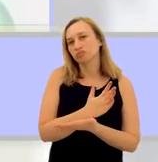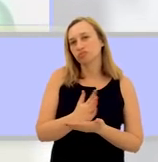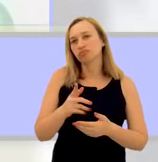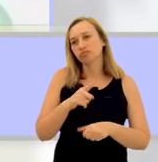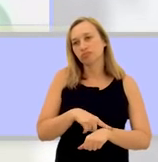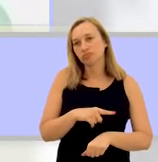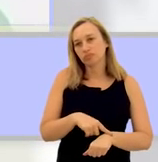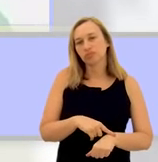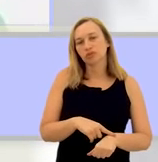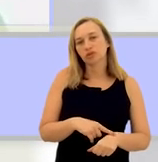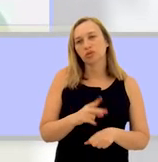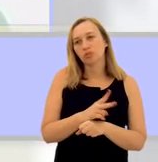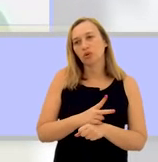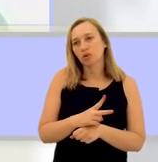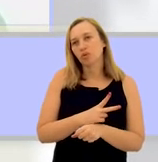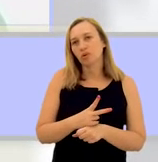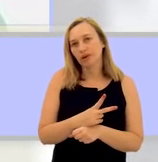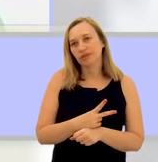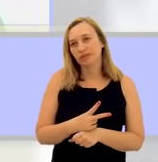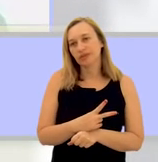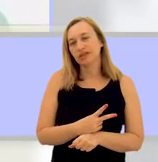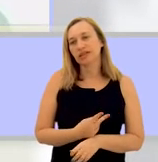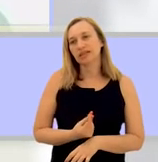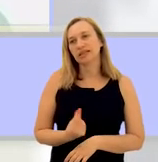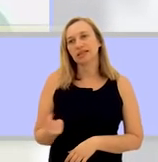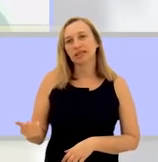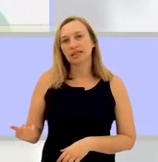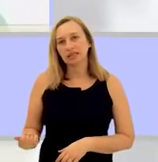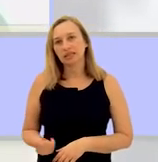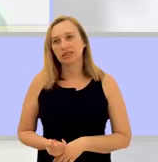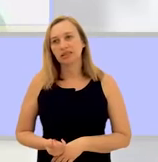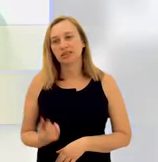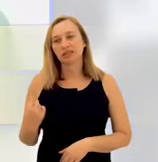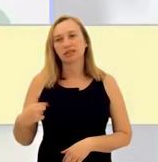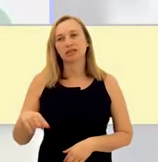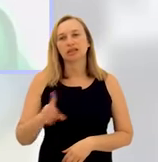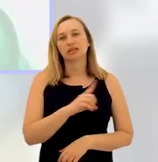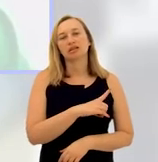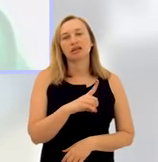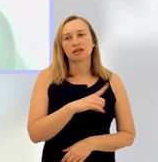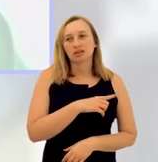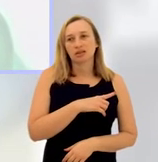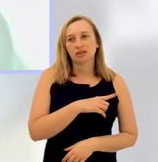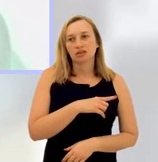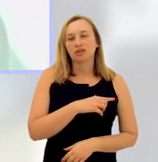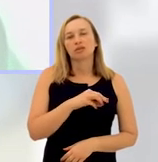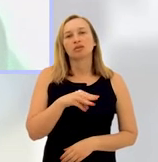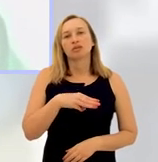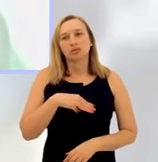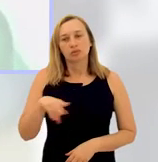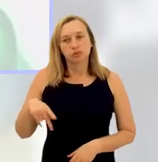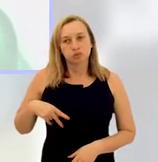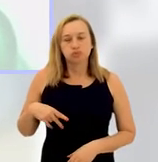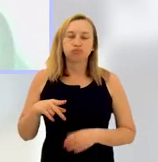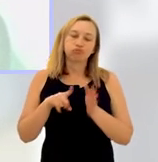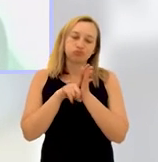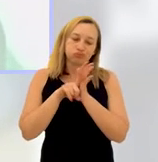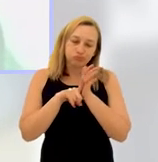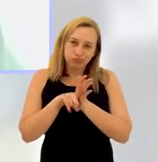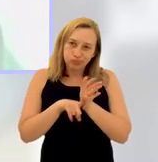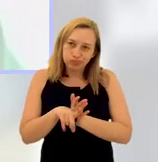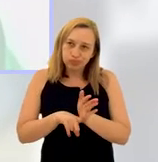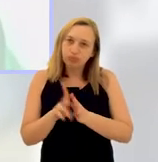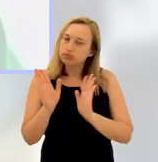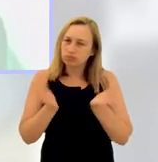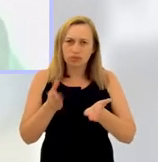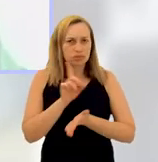algumas etapas que ela buscava. Buscava, ela buscava sair e ir até uma delegacia, o Ministério Público